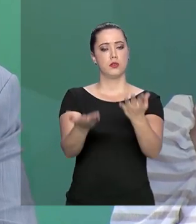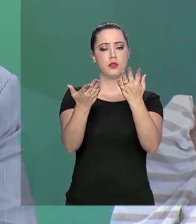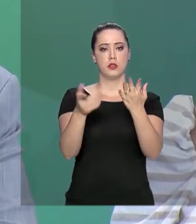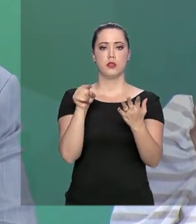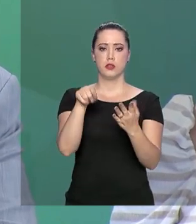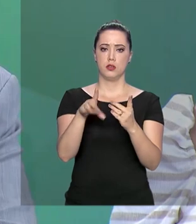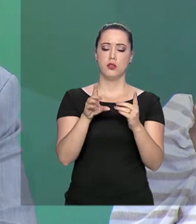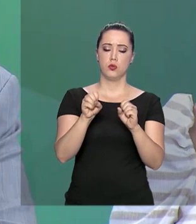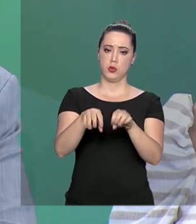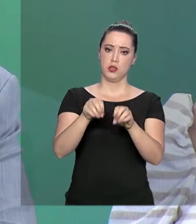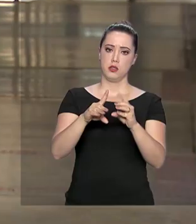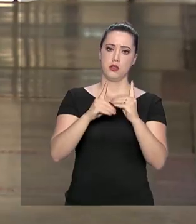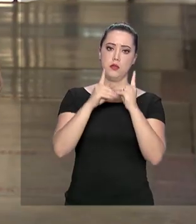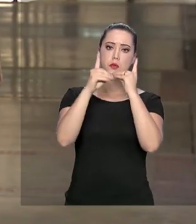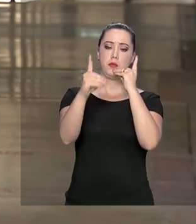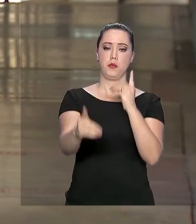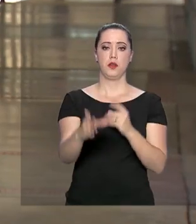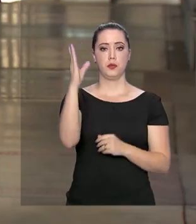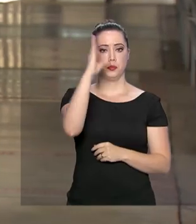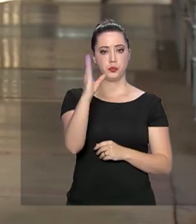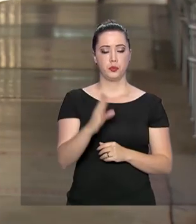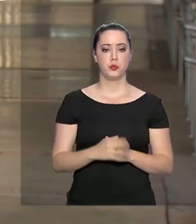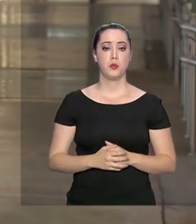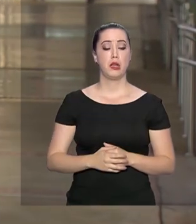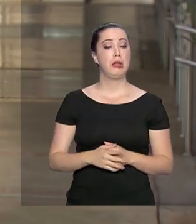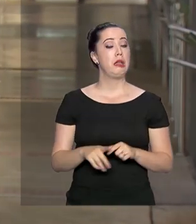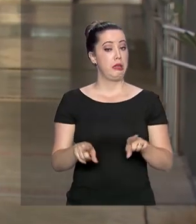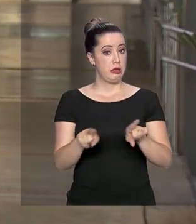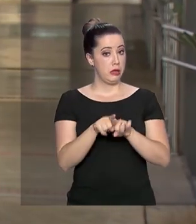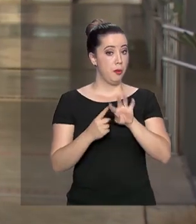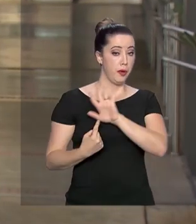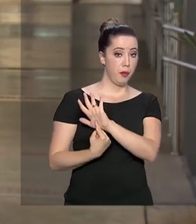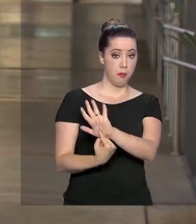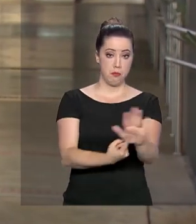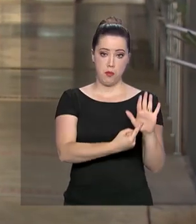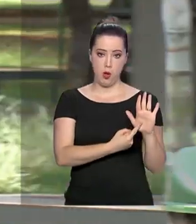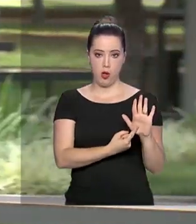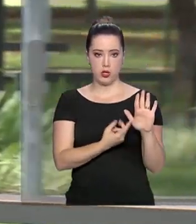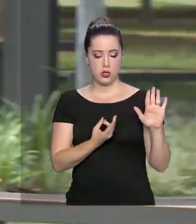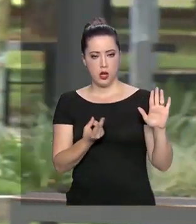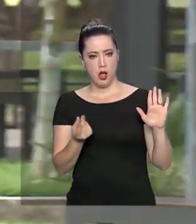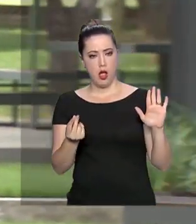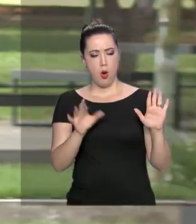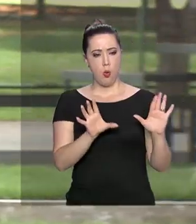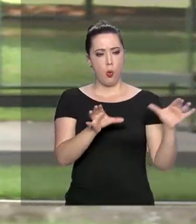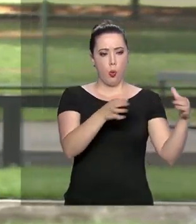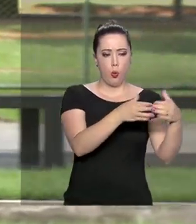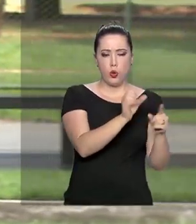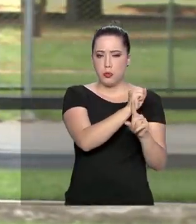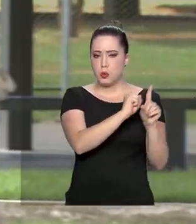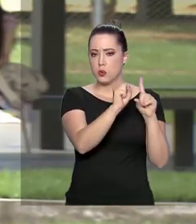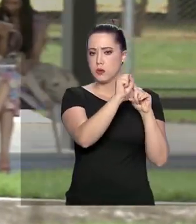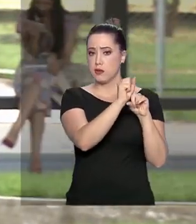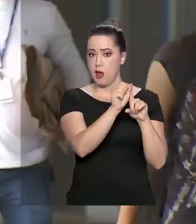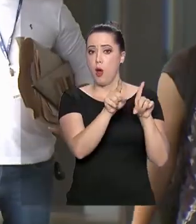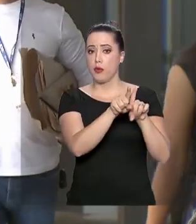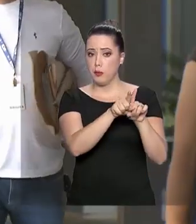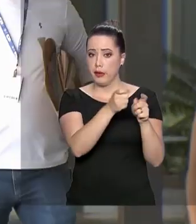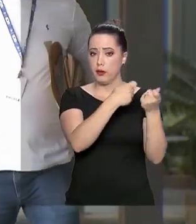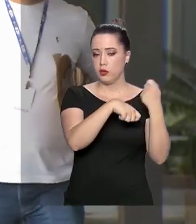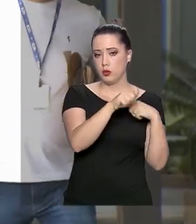processo do ensino à distância no Brasil. O ENAD revela ainda o perfil socioeconômico dos universitários brasileiros. Em 2018,